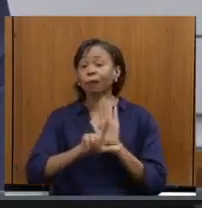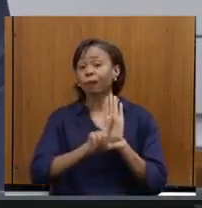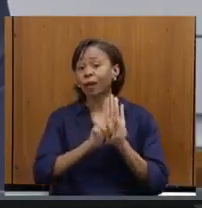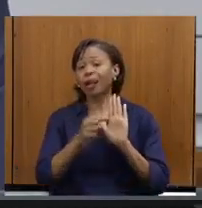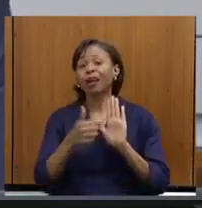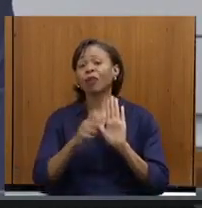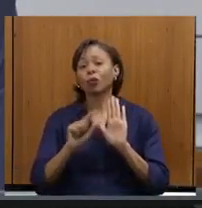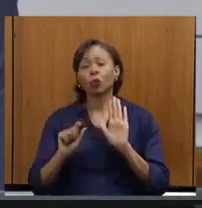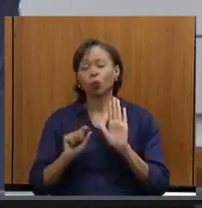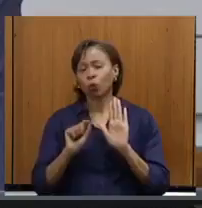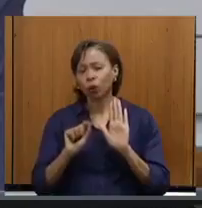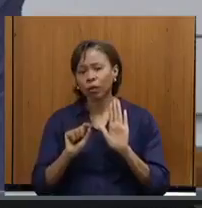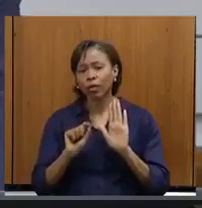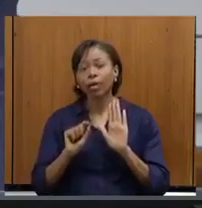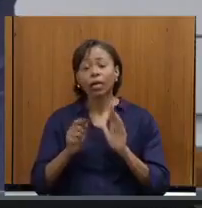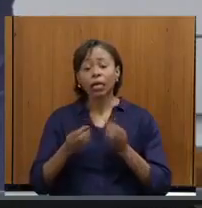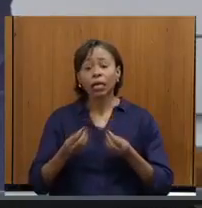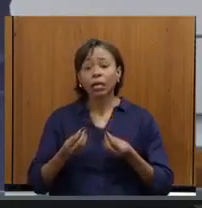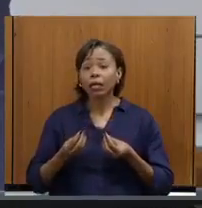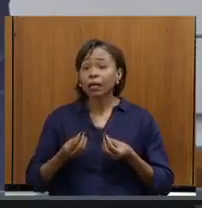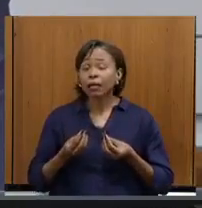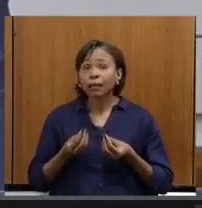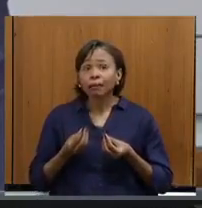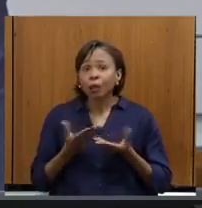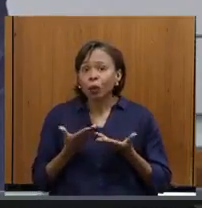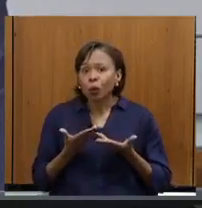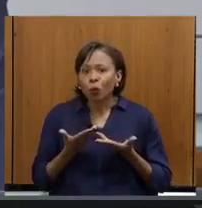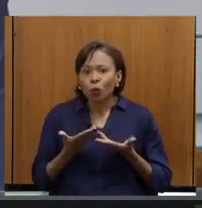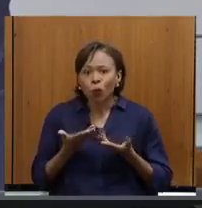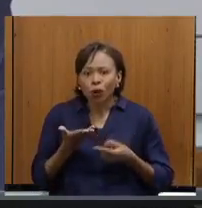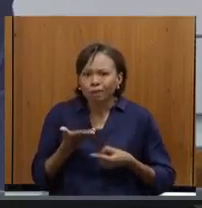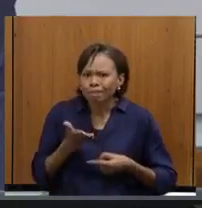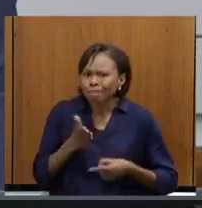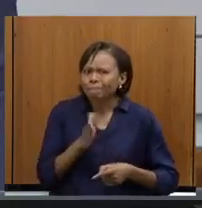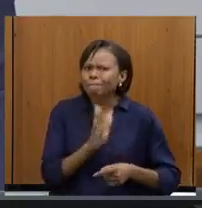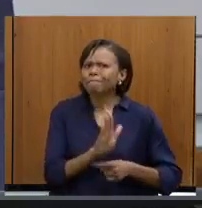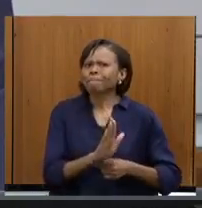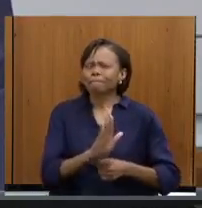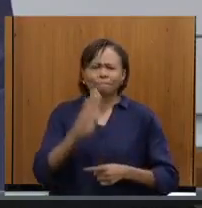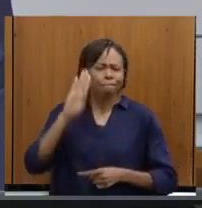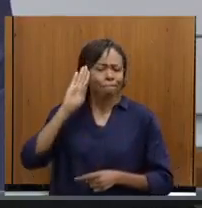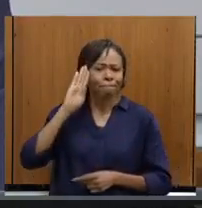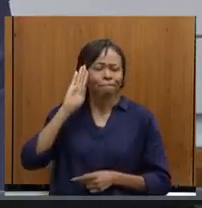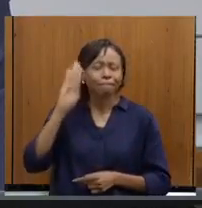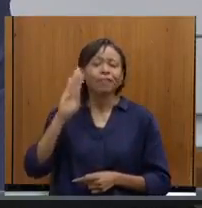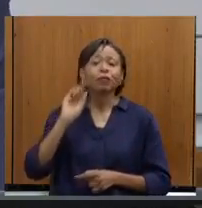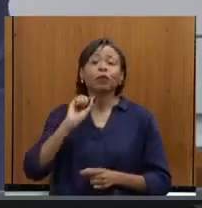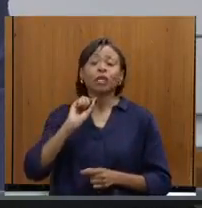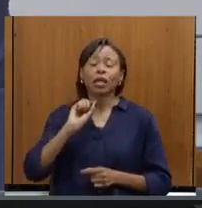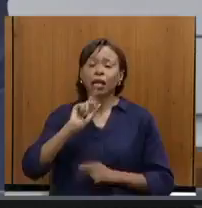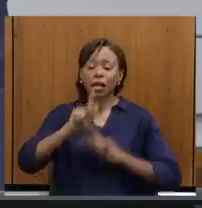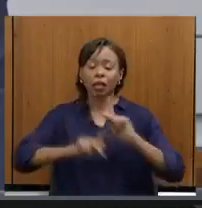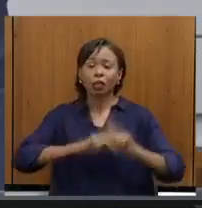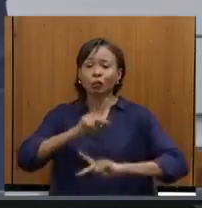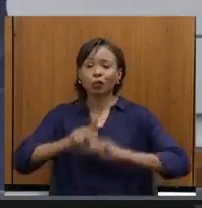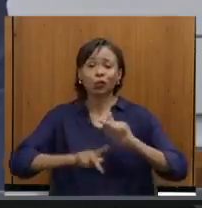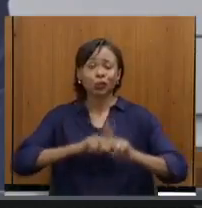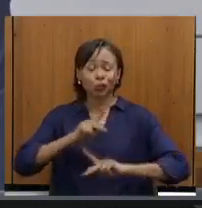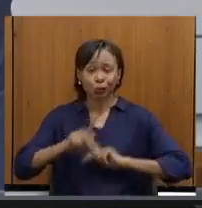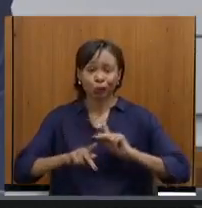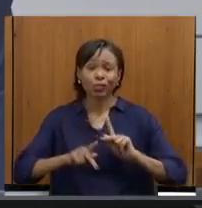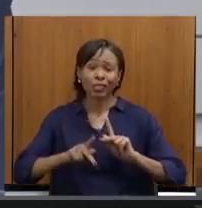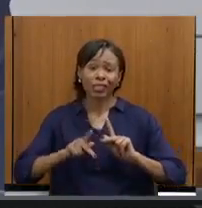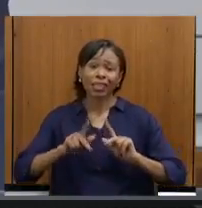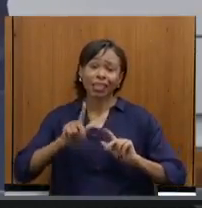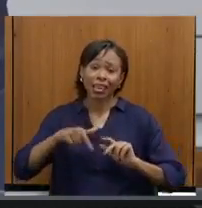ofereceu, sem dúvida alguma, um reforço muito grande, sobretudo, para aqueles que vivem e